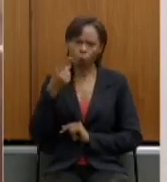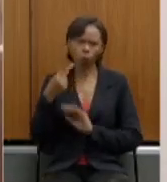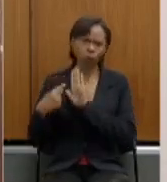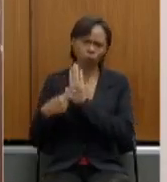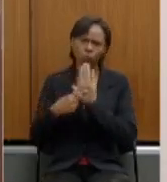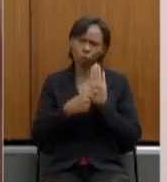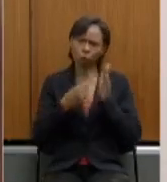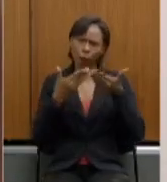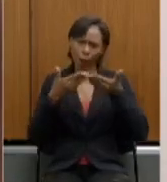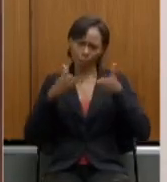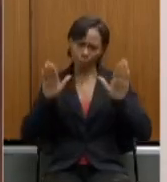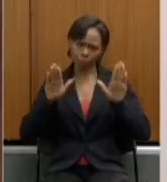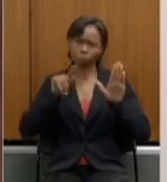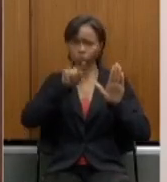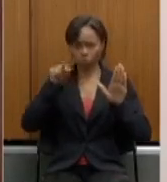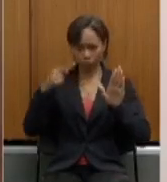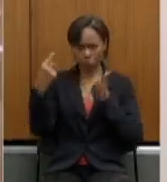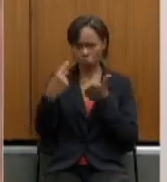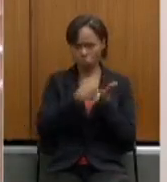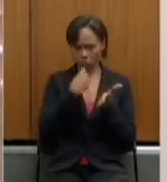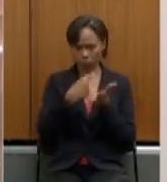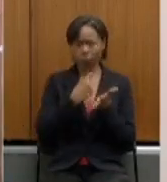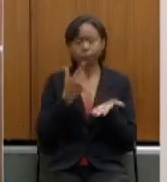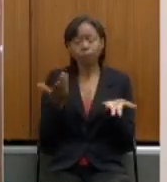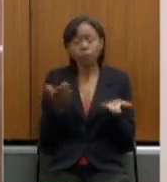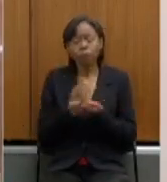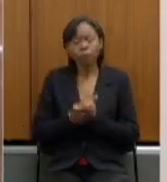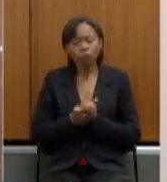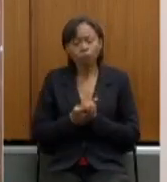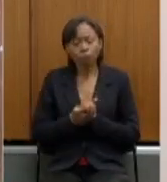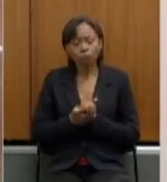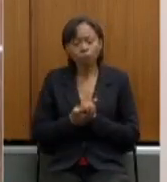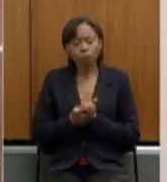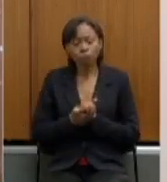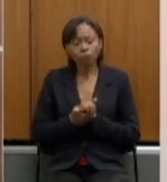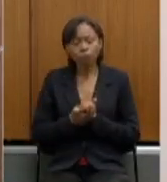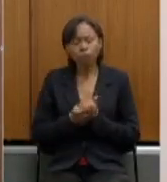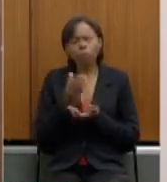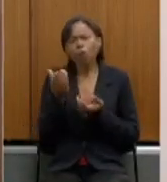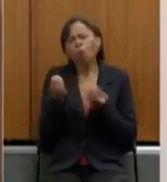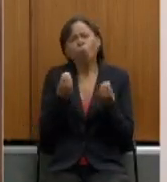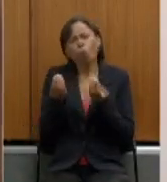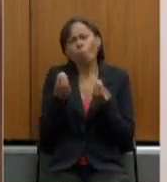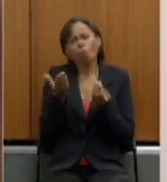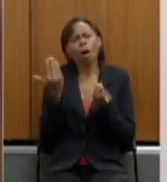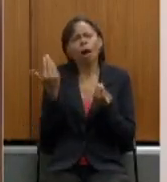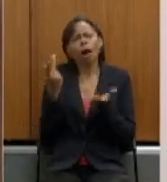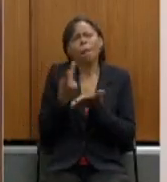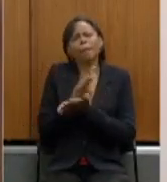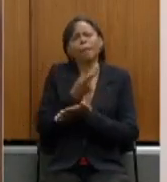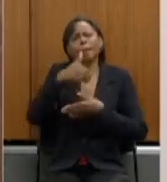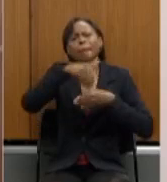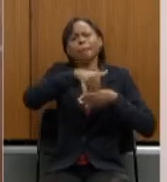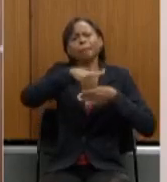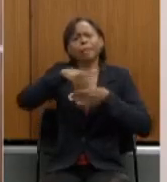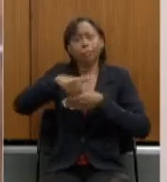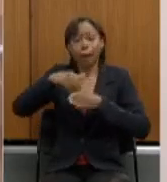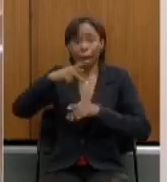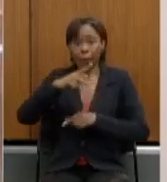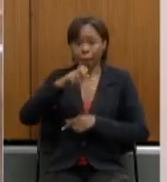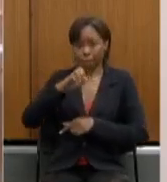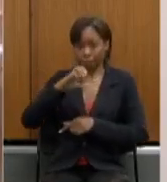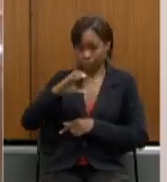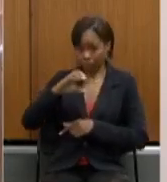perguntas como foi a forma de votação quando a PEC 159 veio